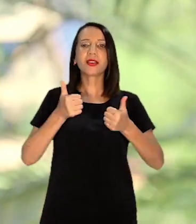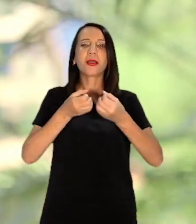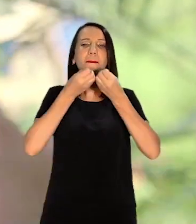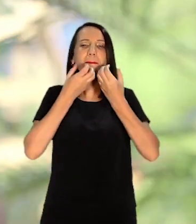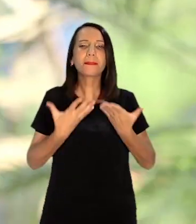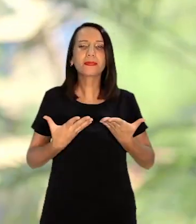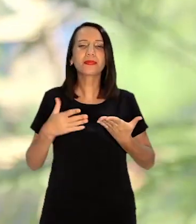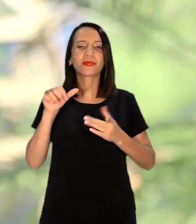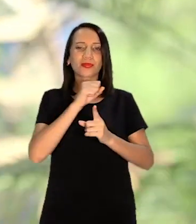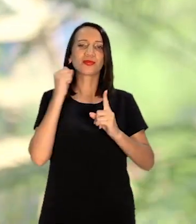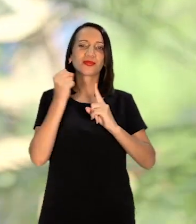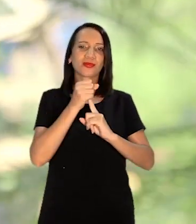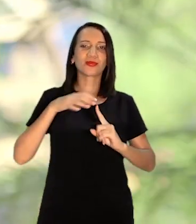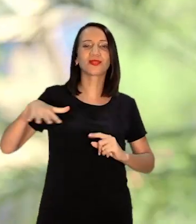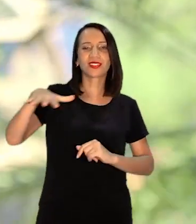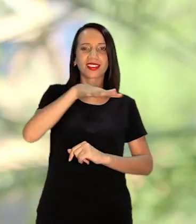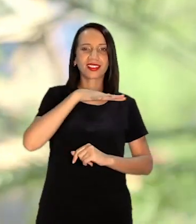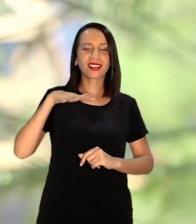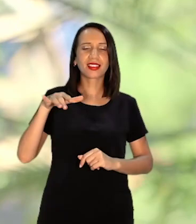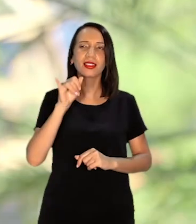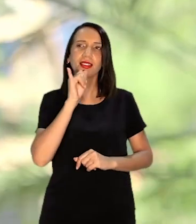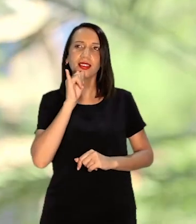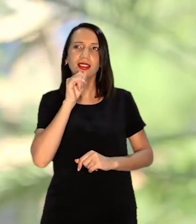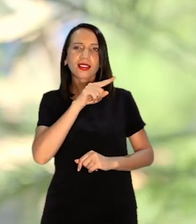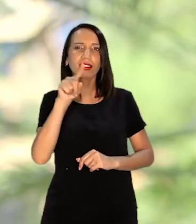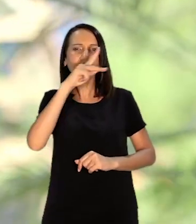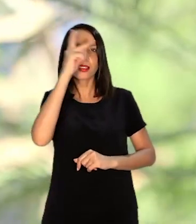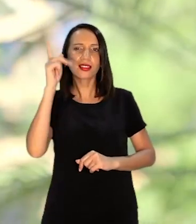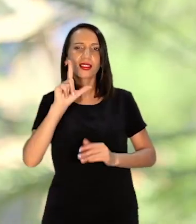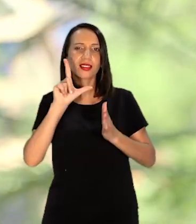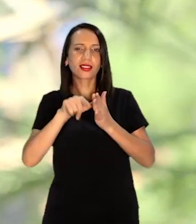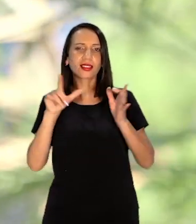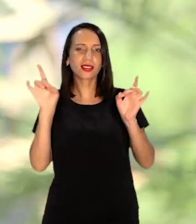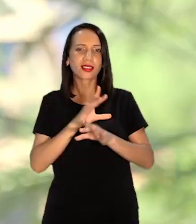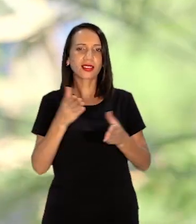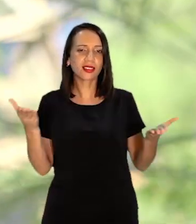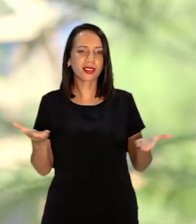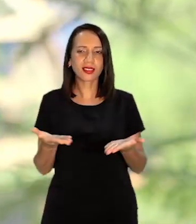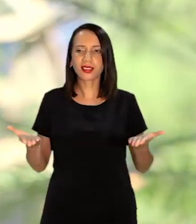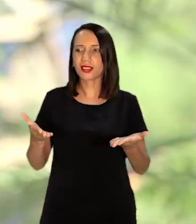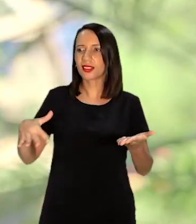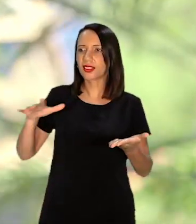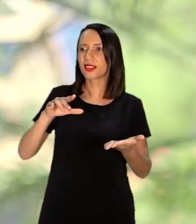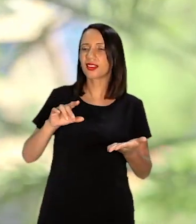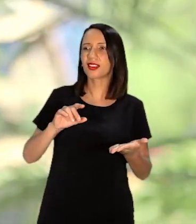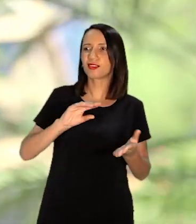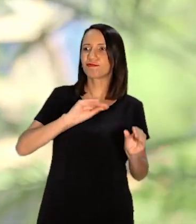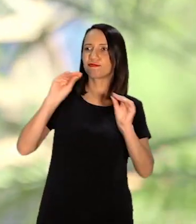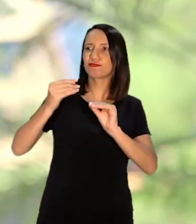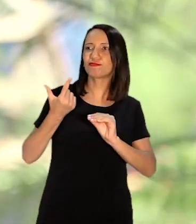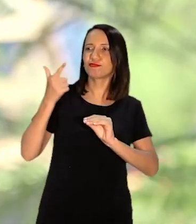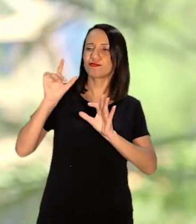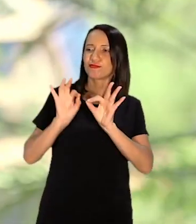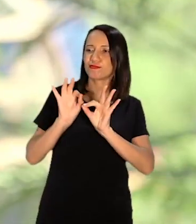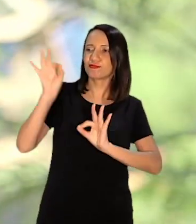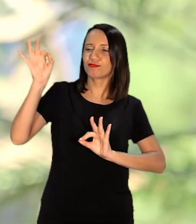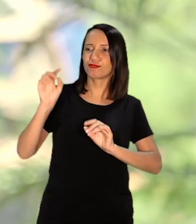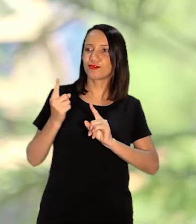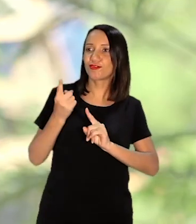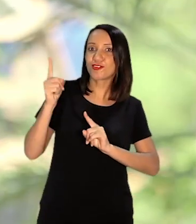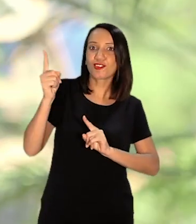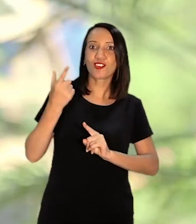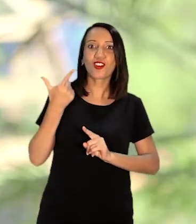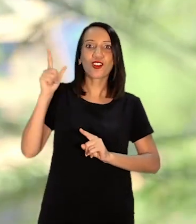para a sociedade E ao seu redor Então por exemplo Muitas pessoas também Que depois que saem daqui Mesmo que vão para longe Para outros estados O que costuma